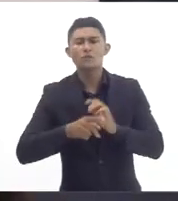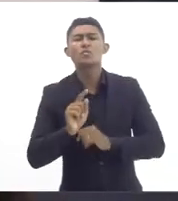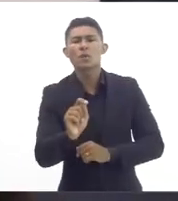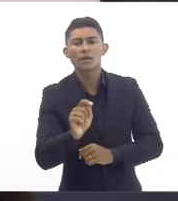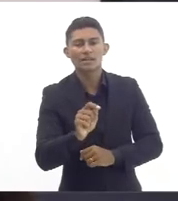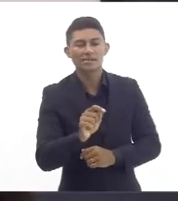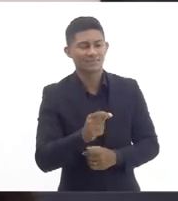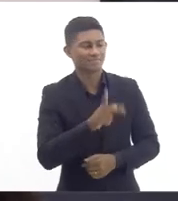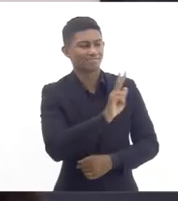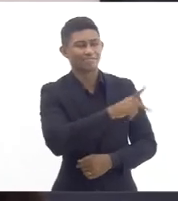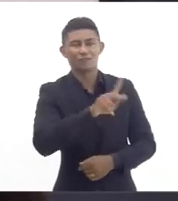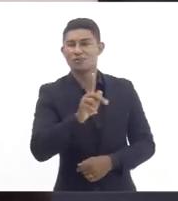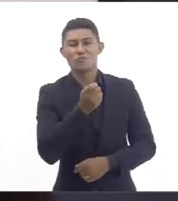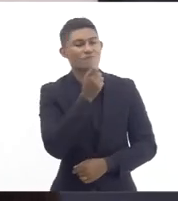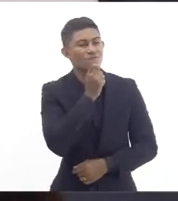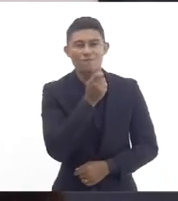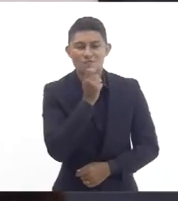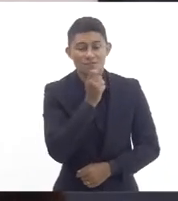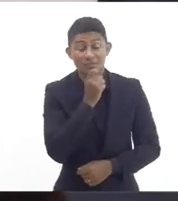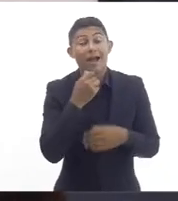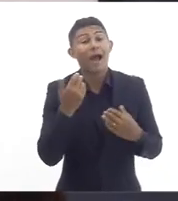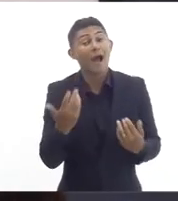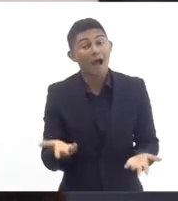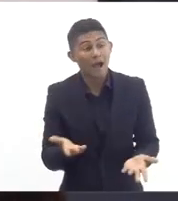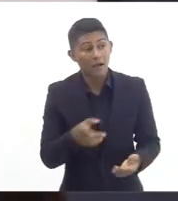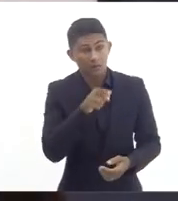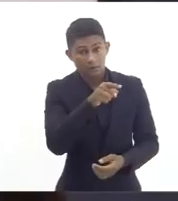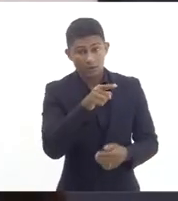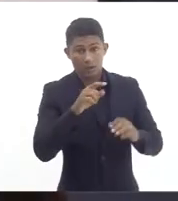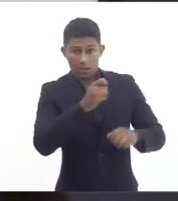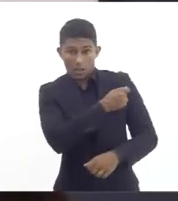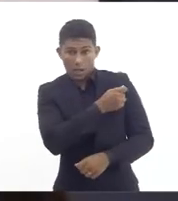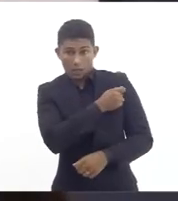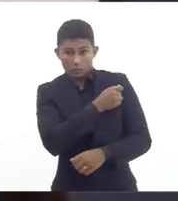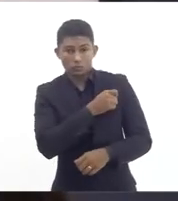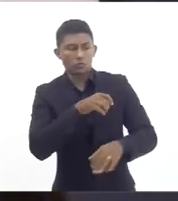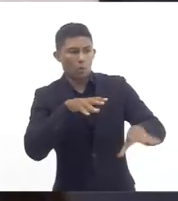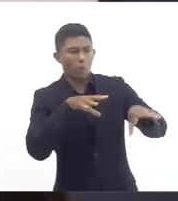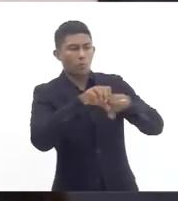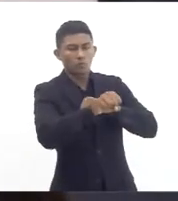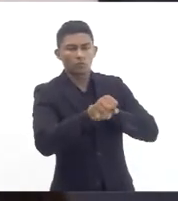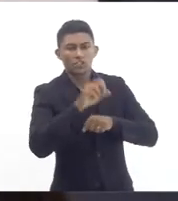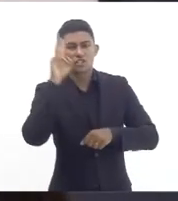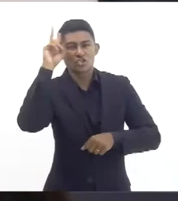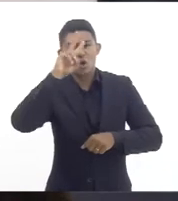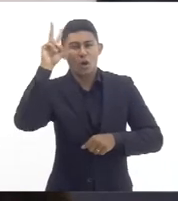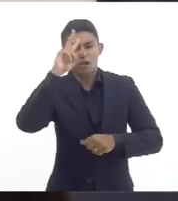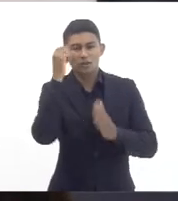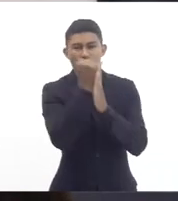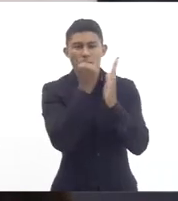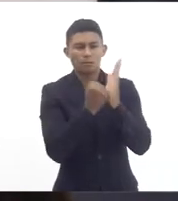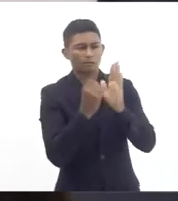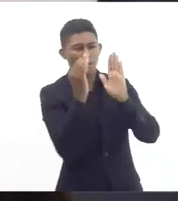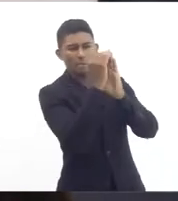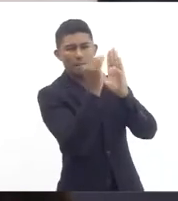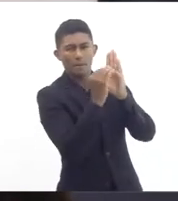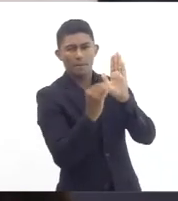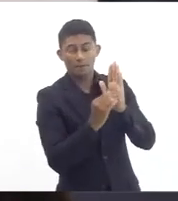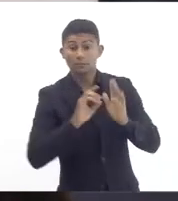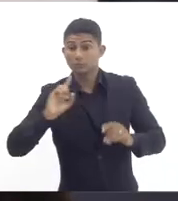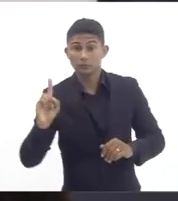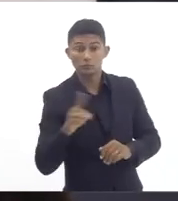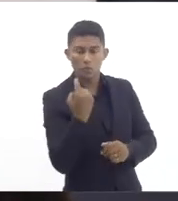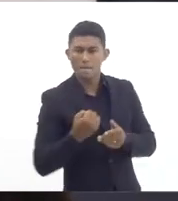constava no histórico escolar desses alunos depois de muita briga junto a essa casa de denúncia de